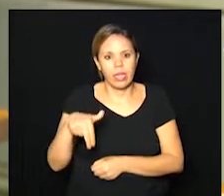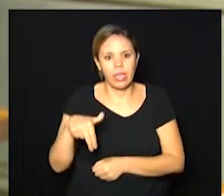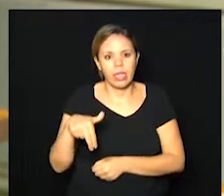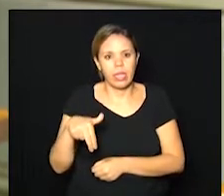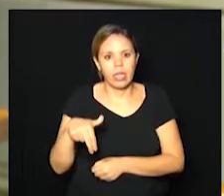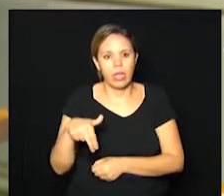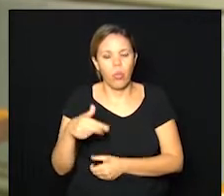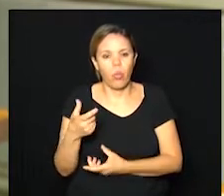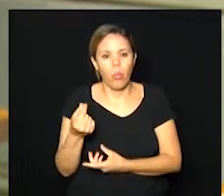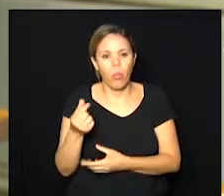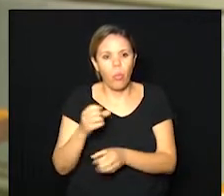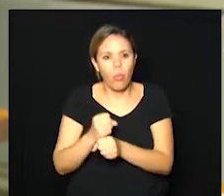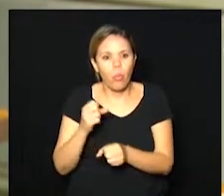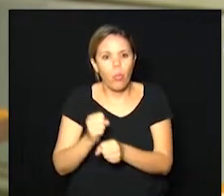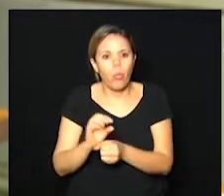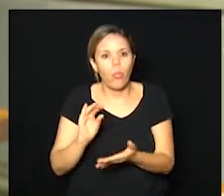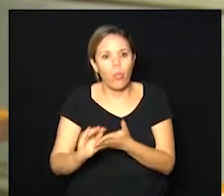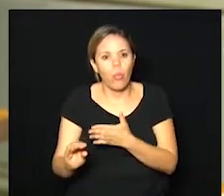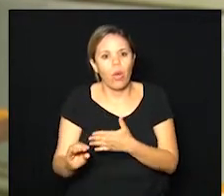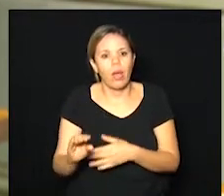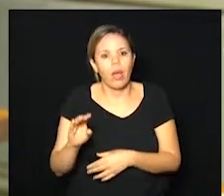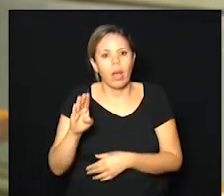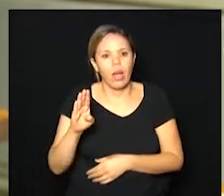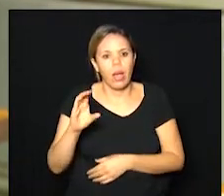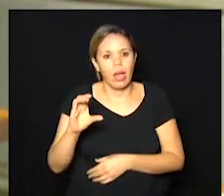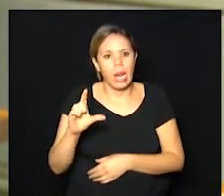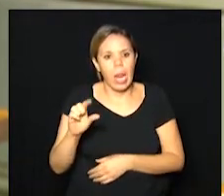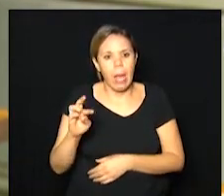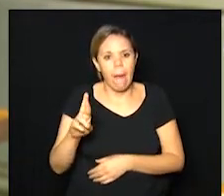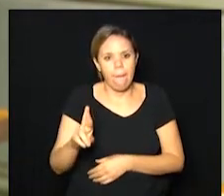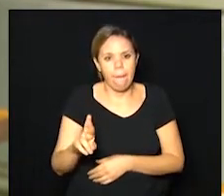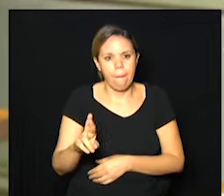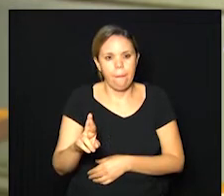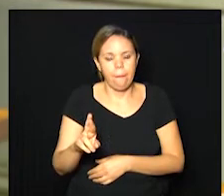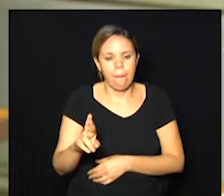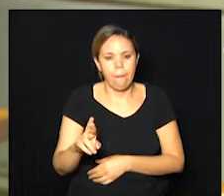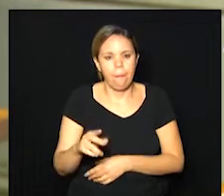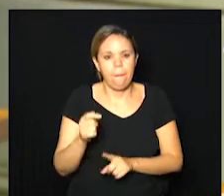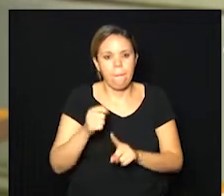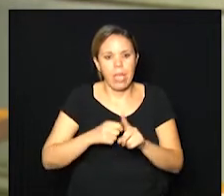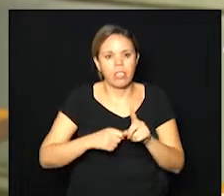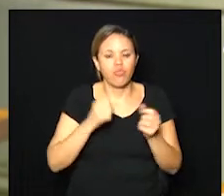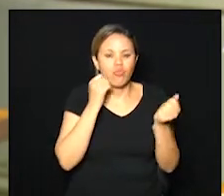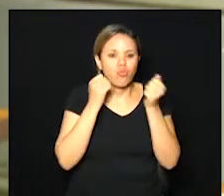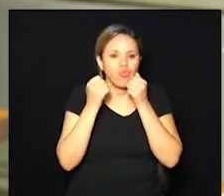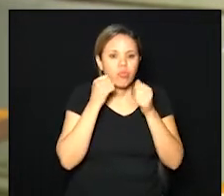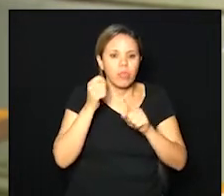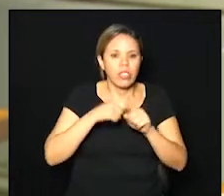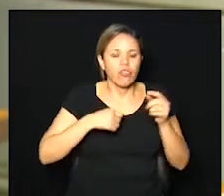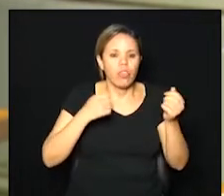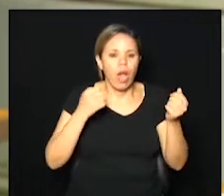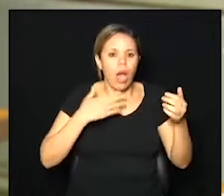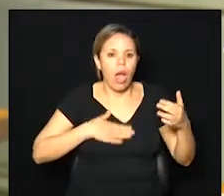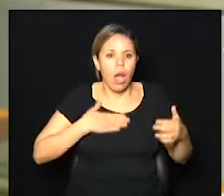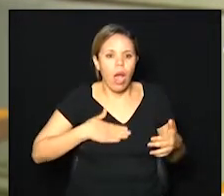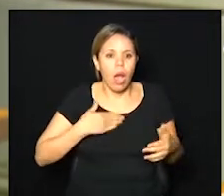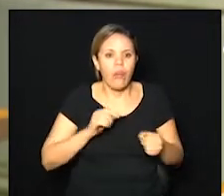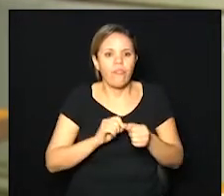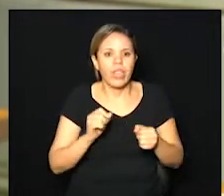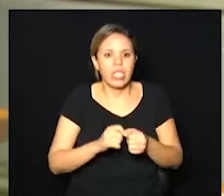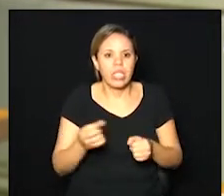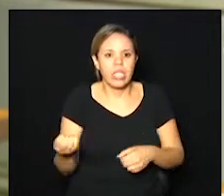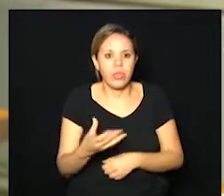financeiro, que é o Kleber, que, para o mês de julho ou agosto, nós façamos novamente